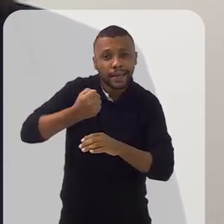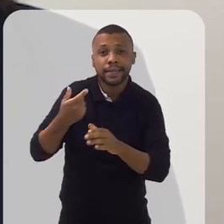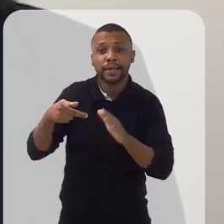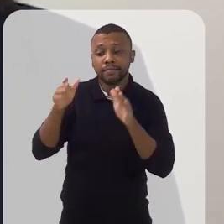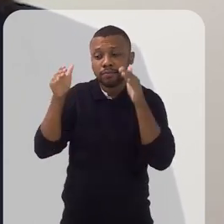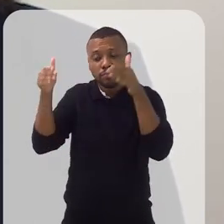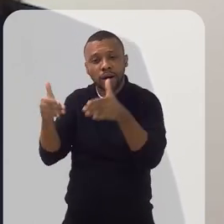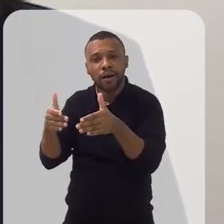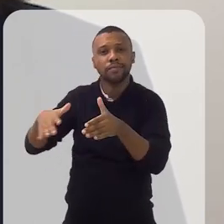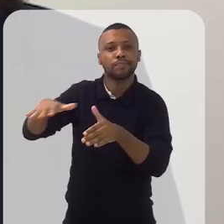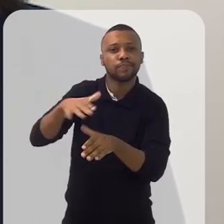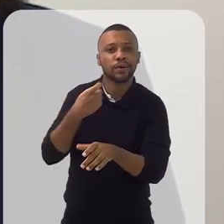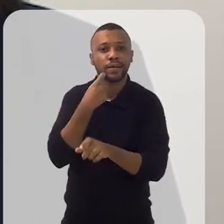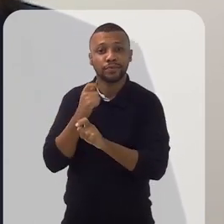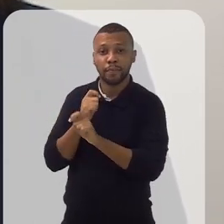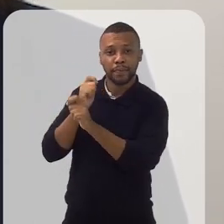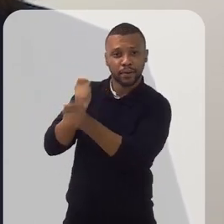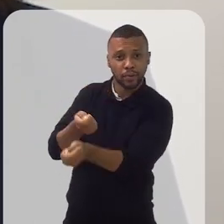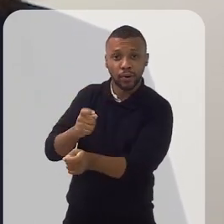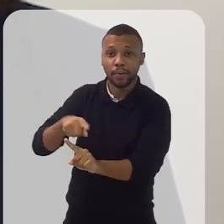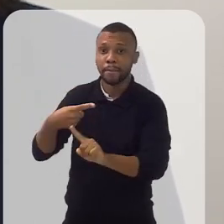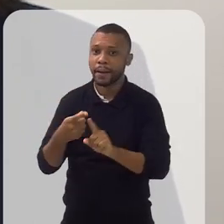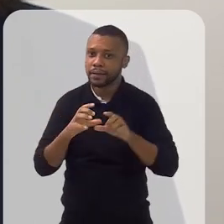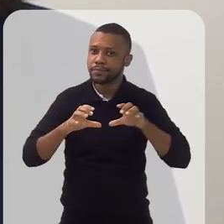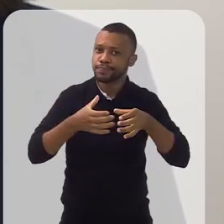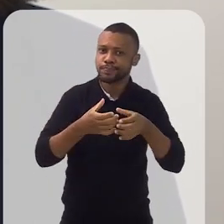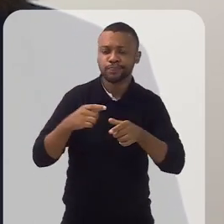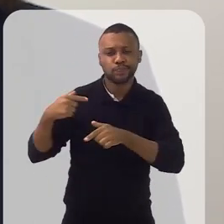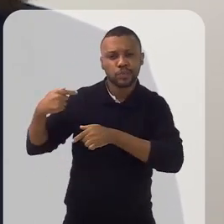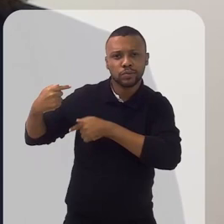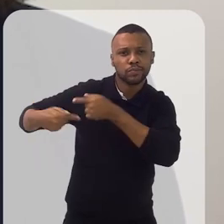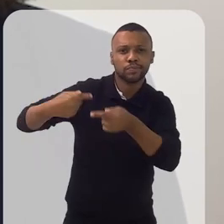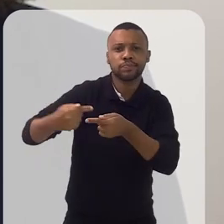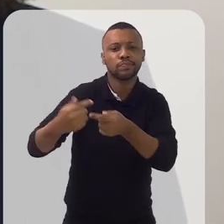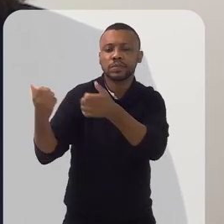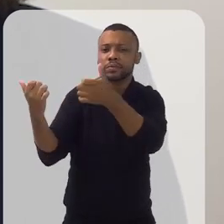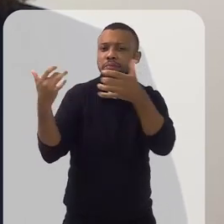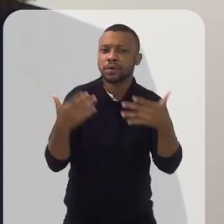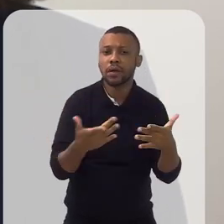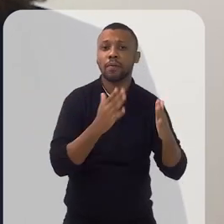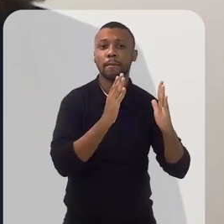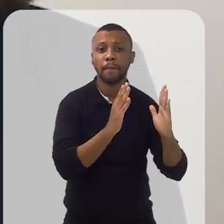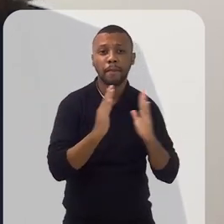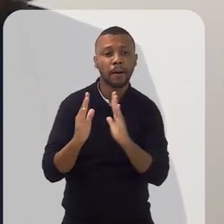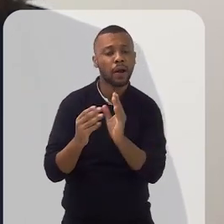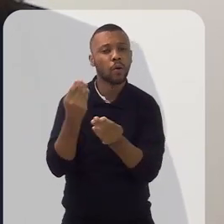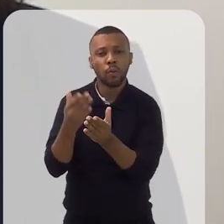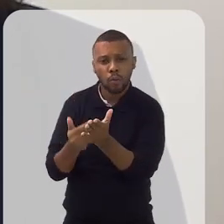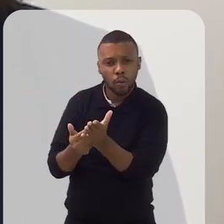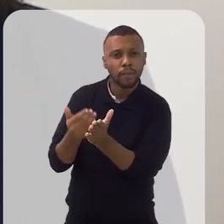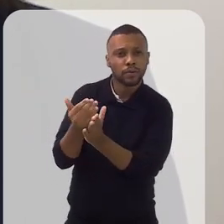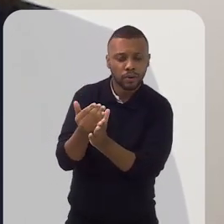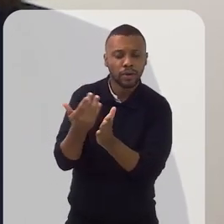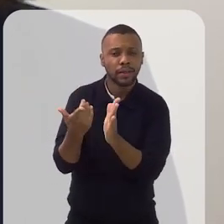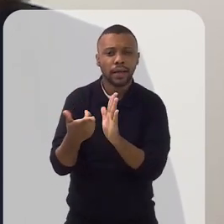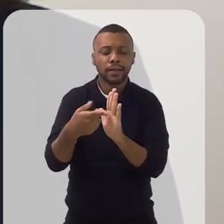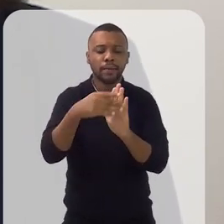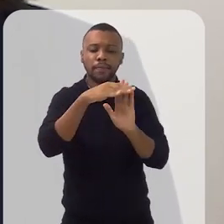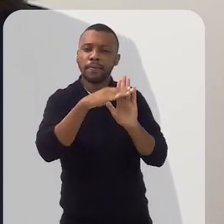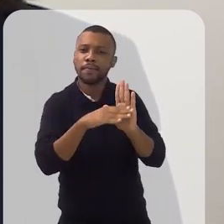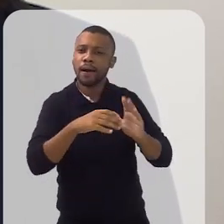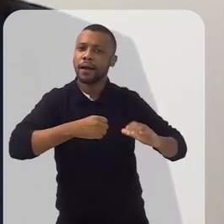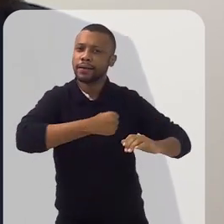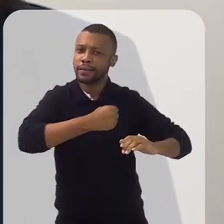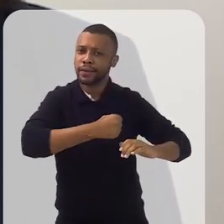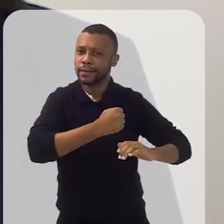Comunidades Quilombolas, apresenta o passo a passo do preparo de alimentos que foram distribuídos e a origem das receitas. Quem vai contar